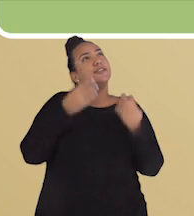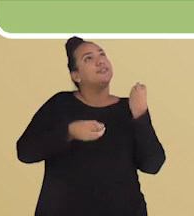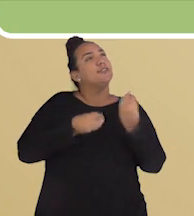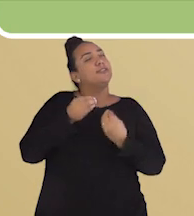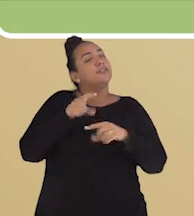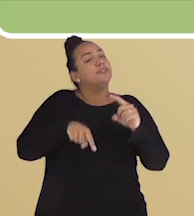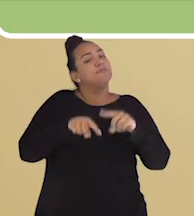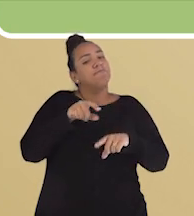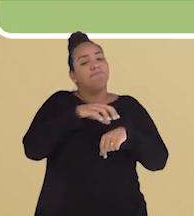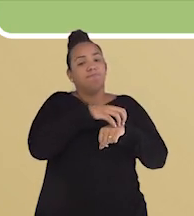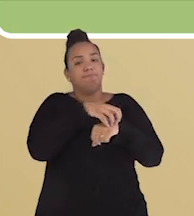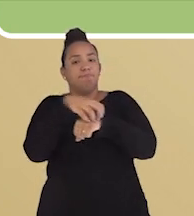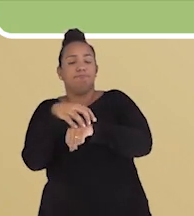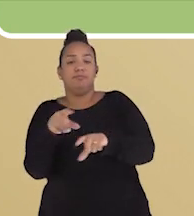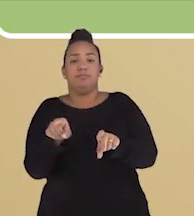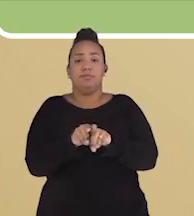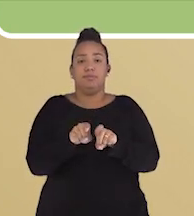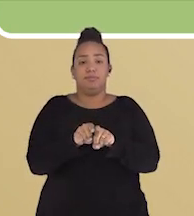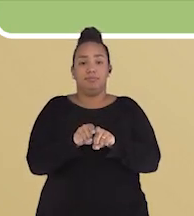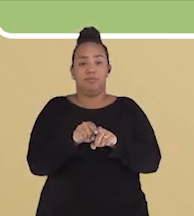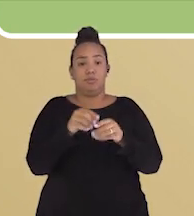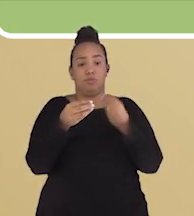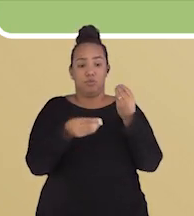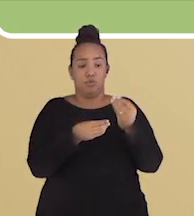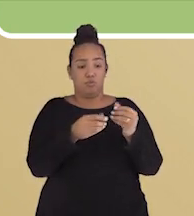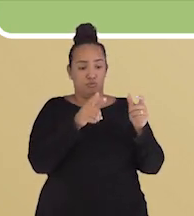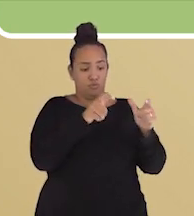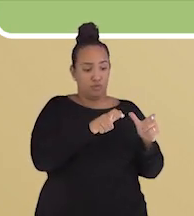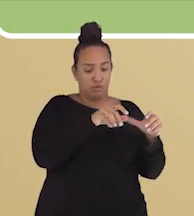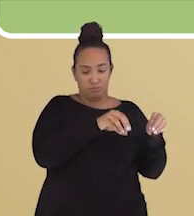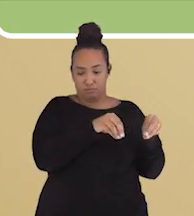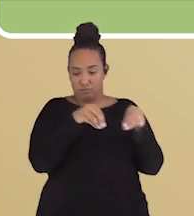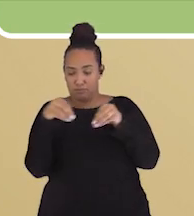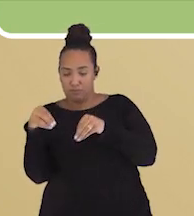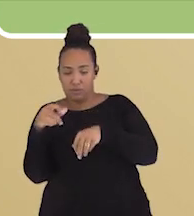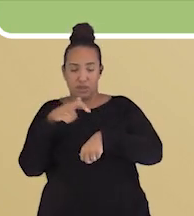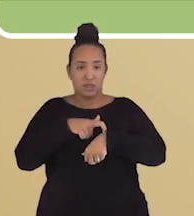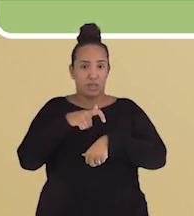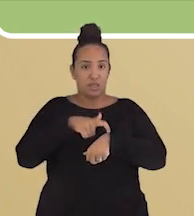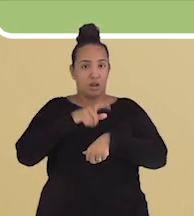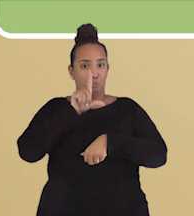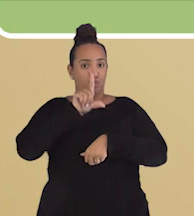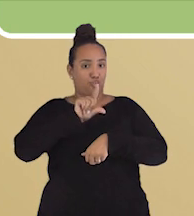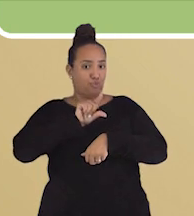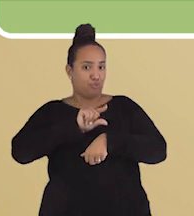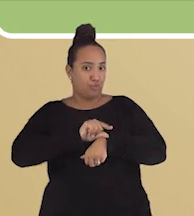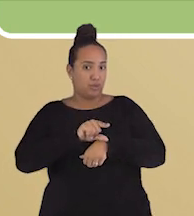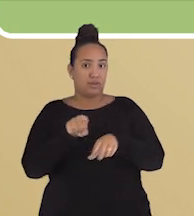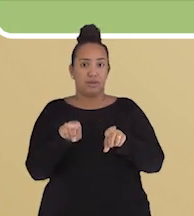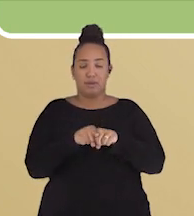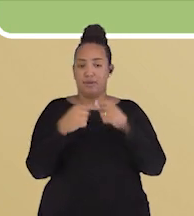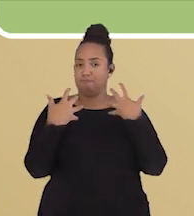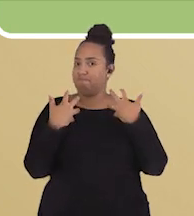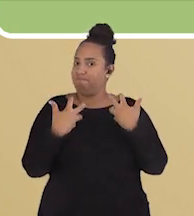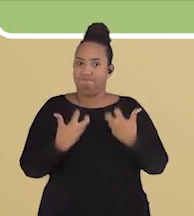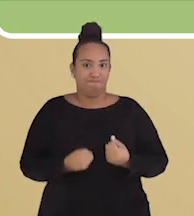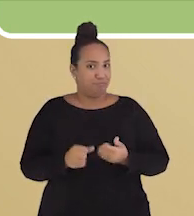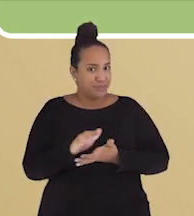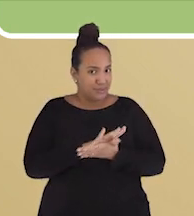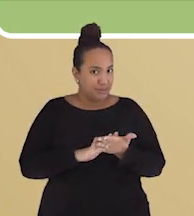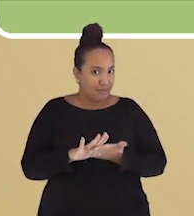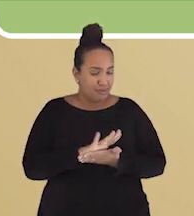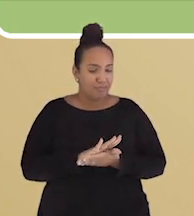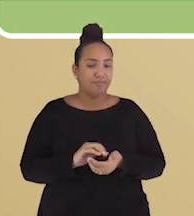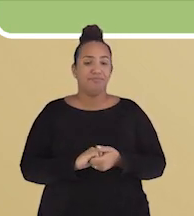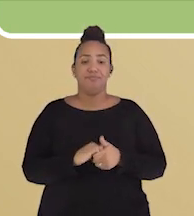e de se moverem de um ponto a outro, gastando menos tempo e ficando menos cansados. No início,